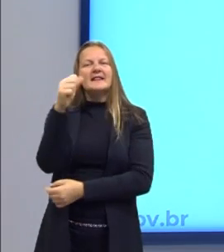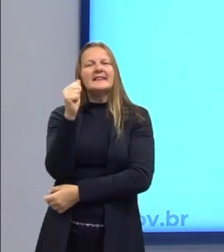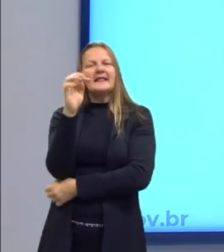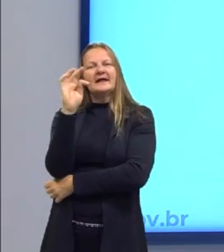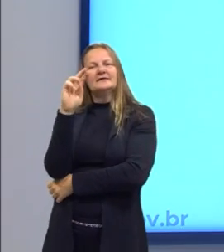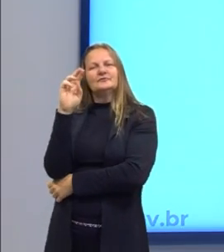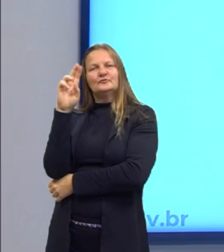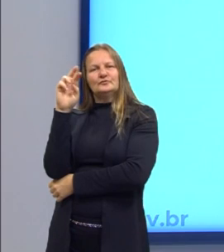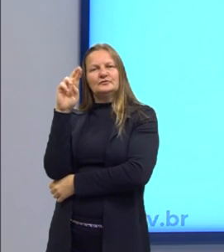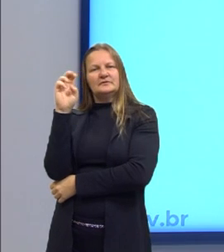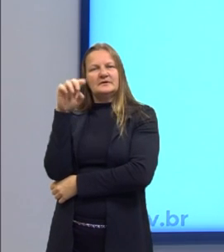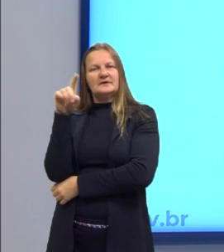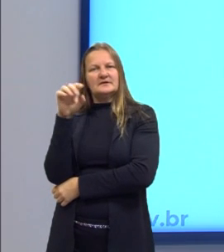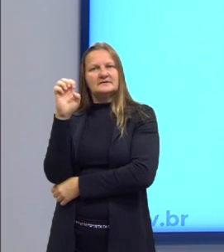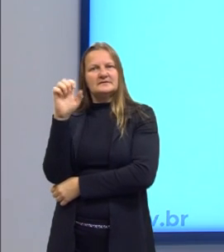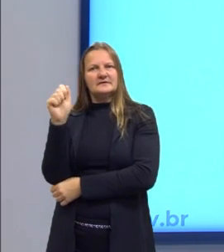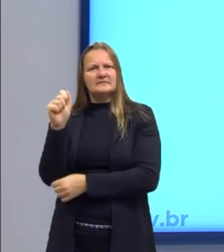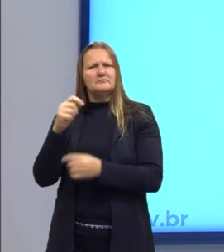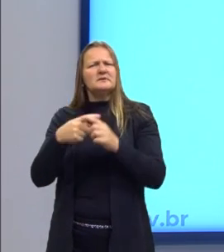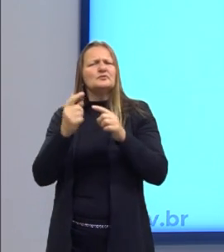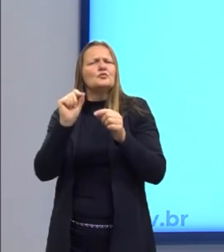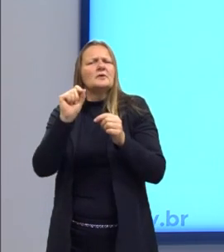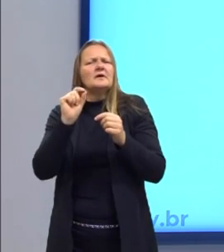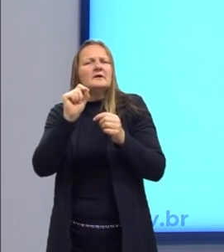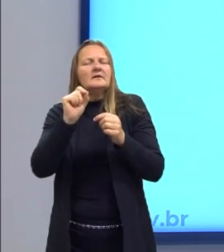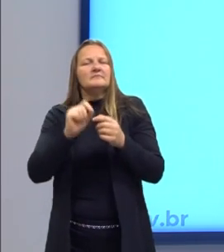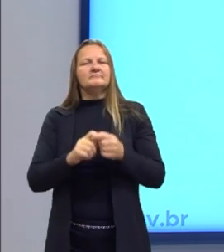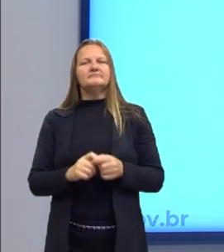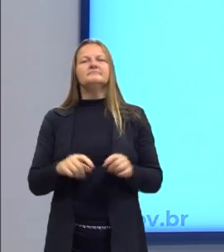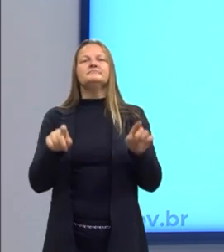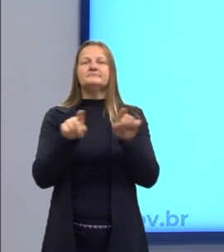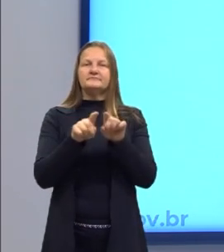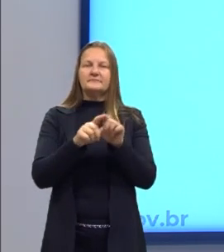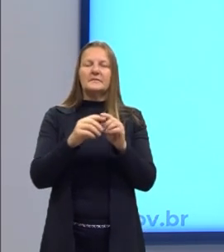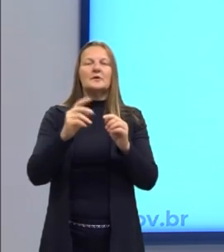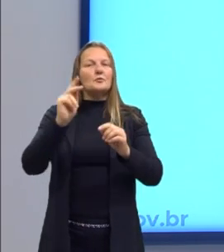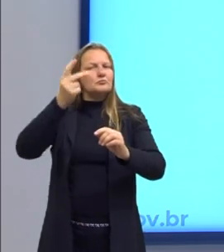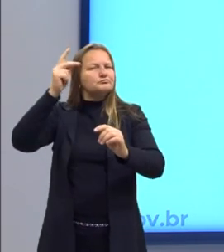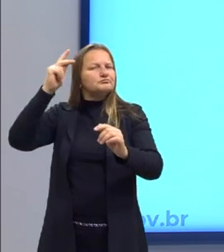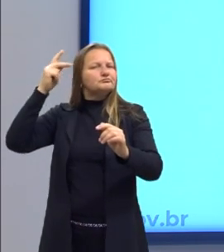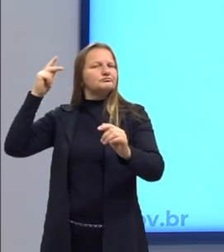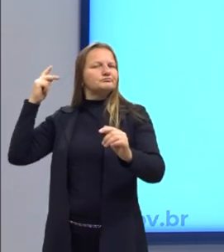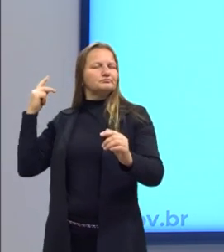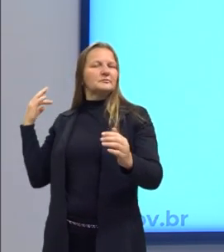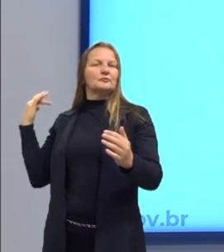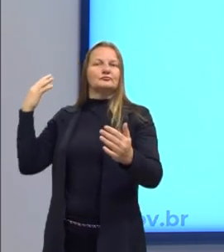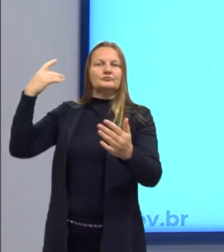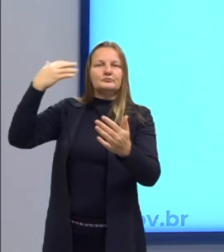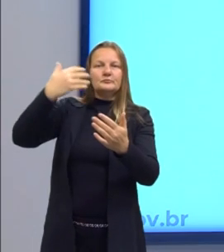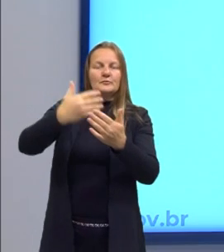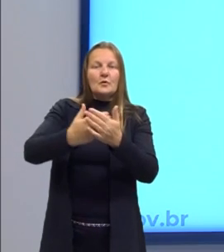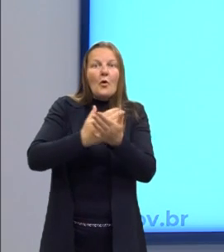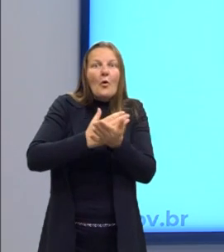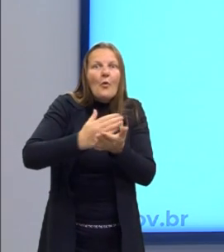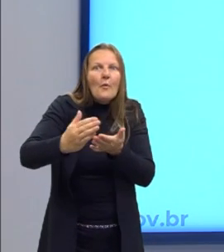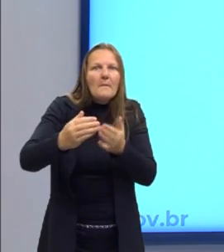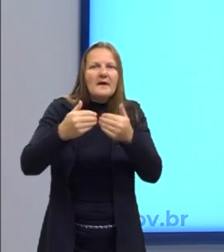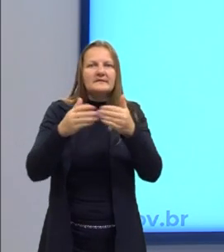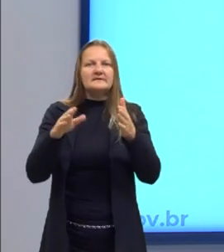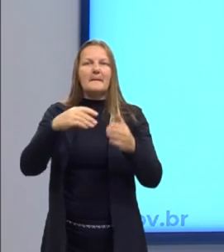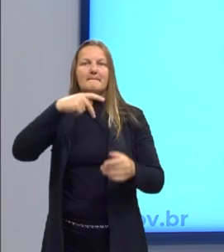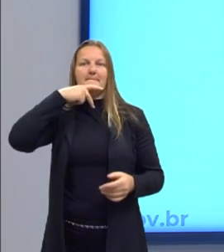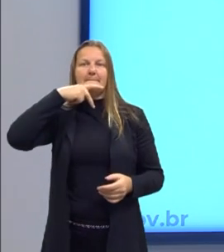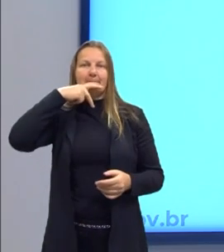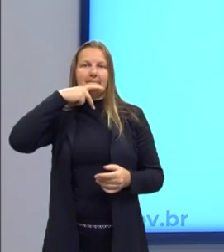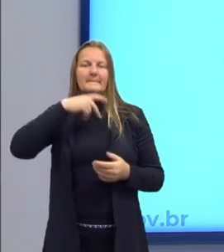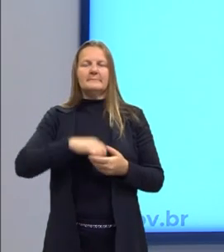metafísica, essa essência das próprias coisas. Alguns períodos, começa com Platão, já vamos ver ele. E termina